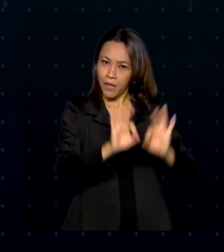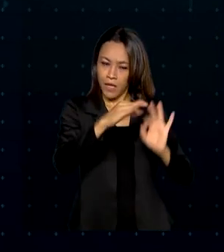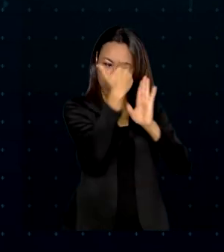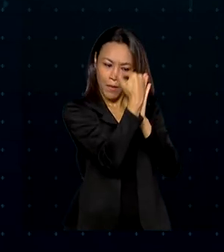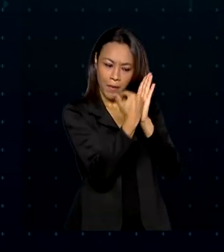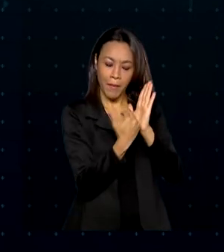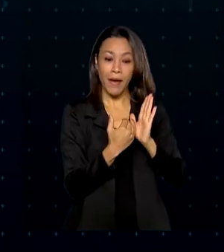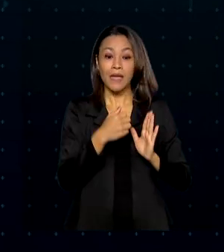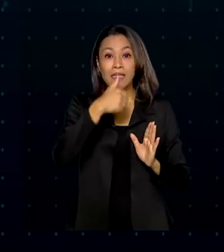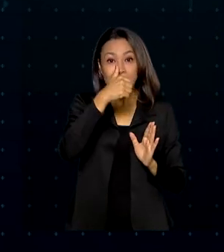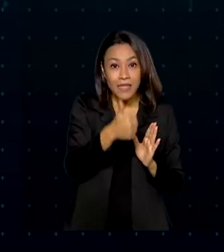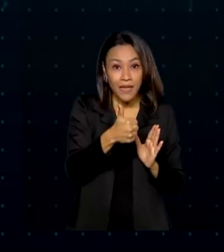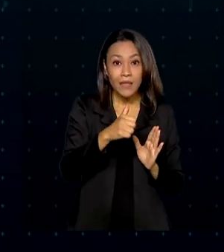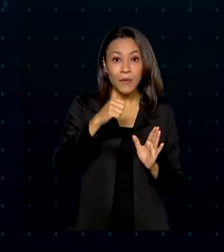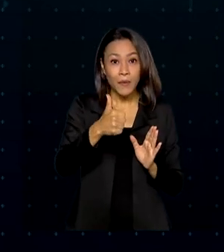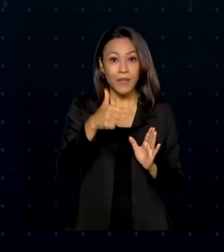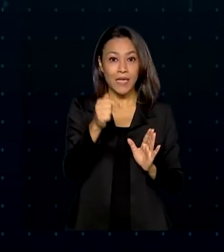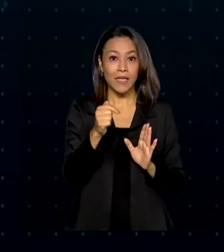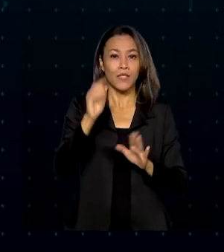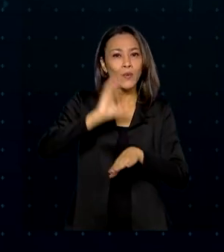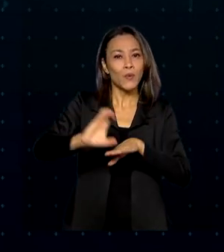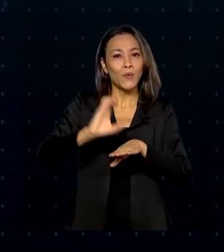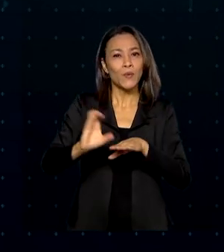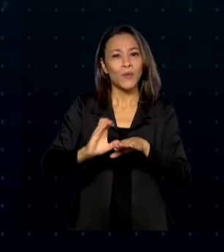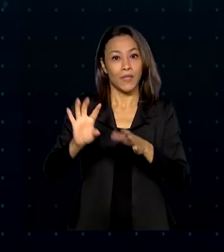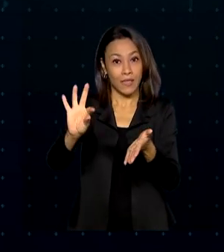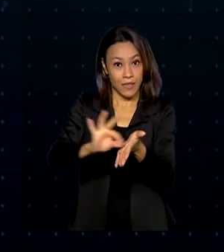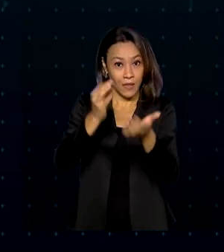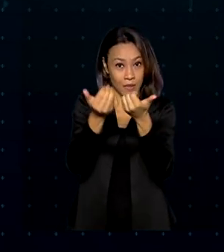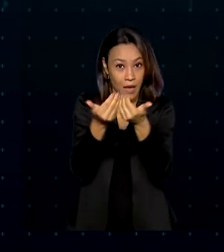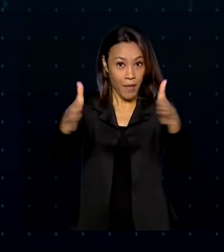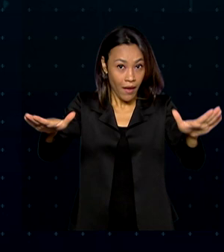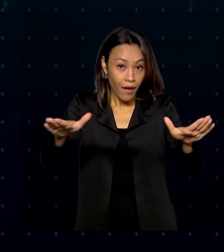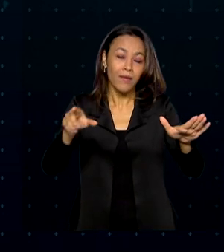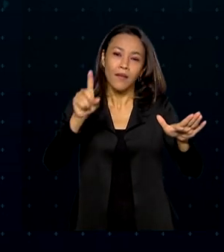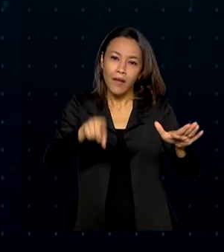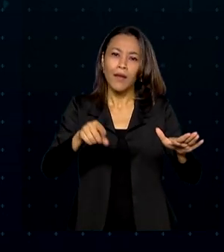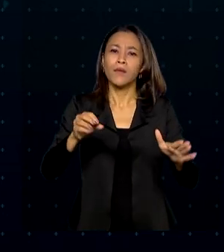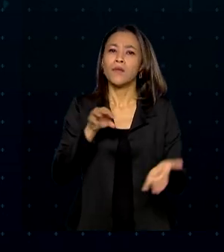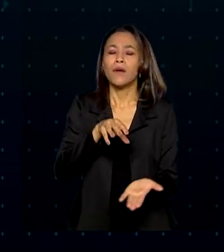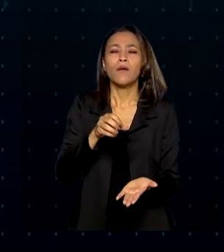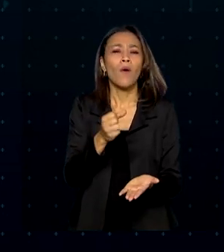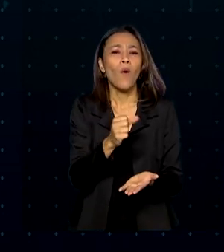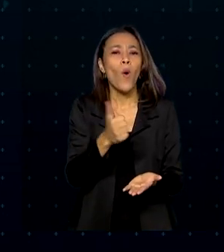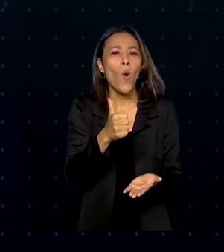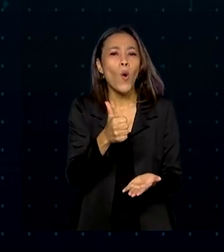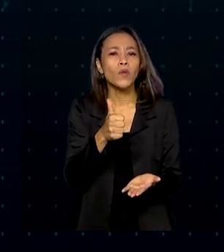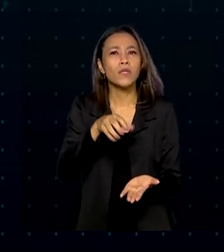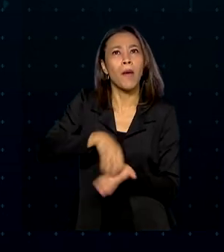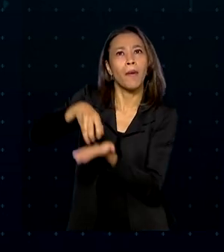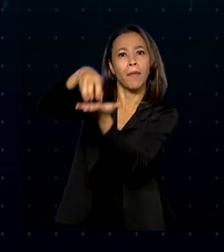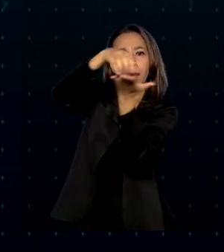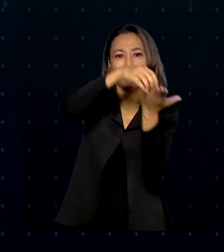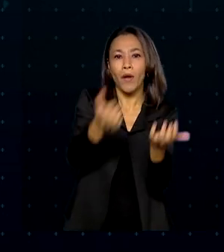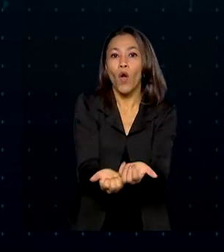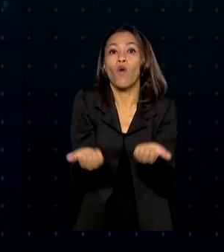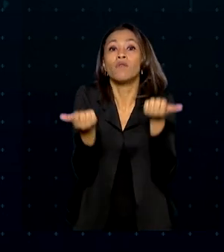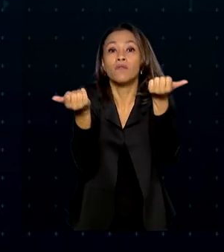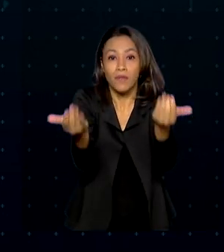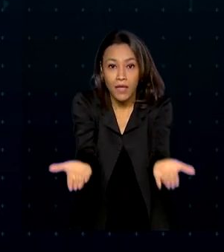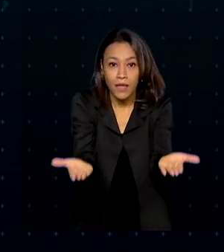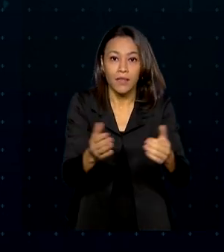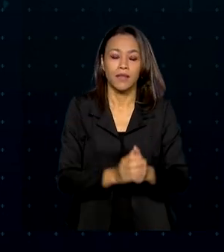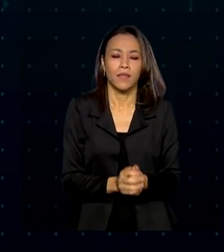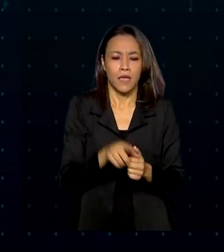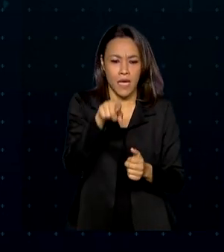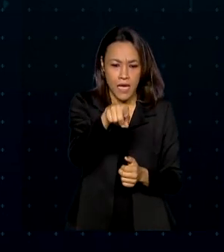117 cursos com inscrições abertas, oferecidos por 11 parceiros de todo o país. O programa,